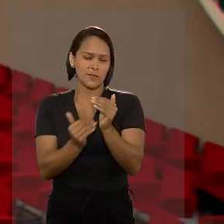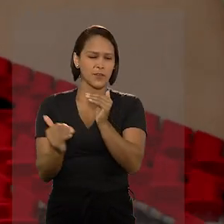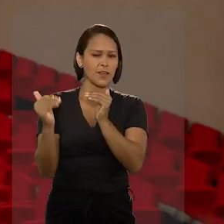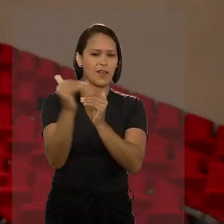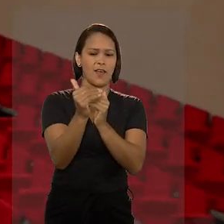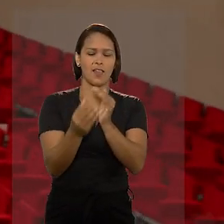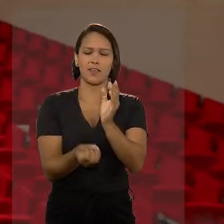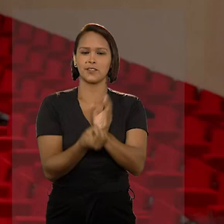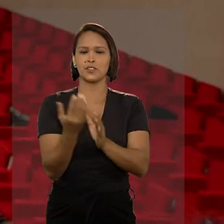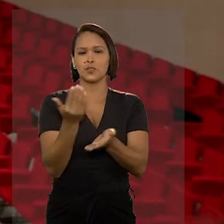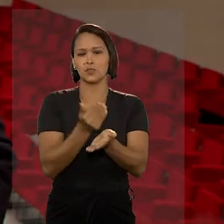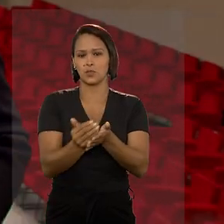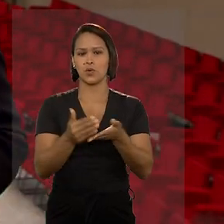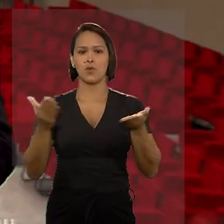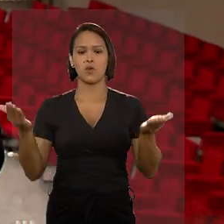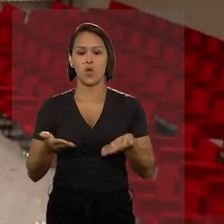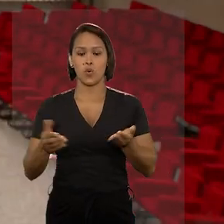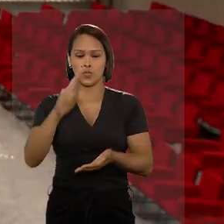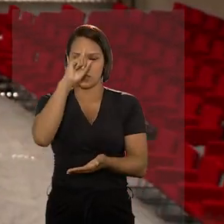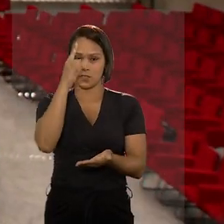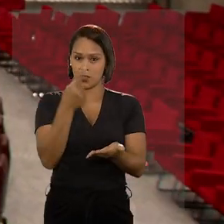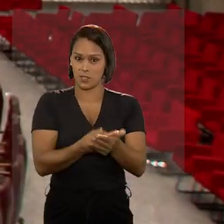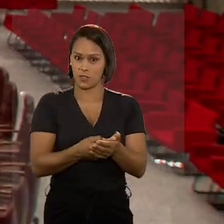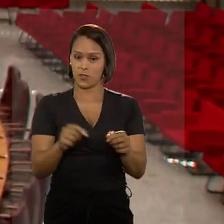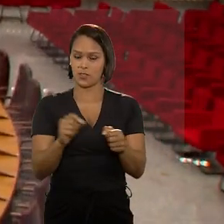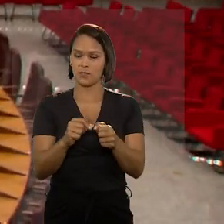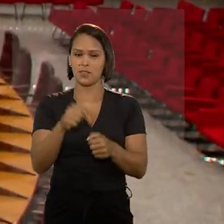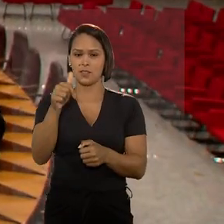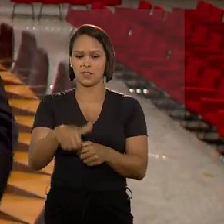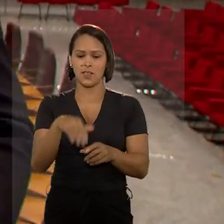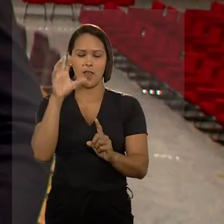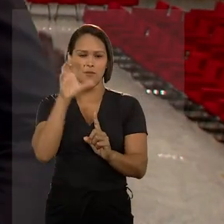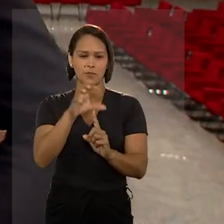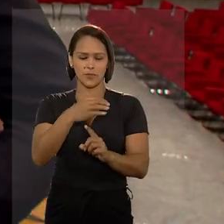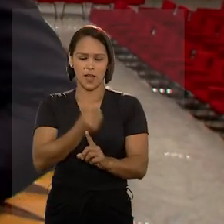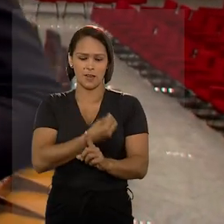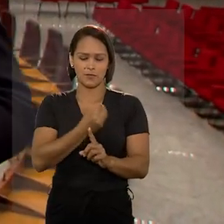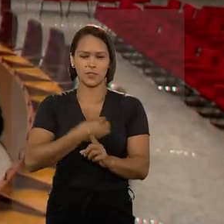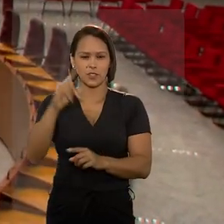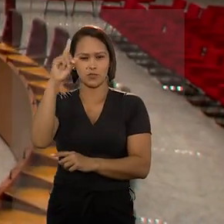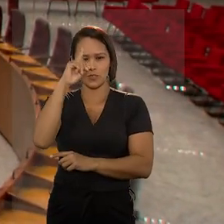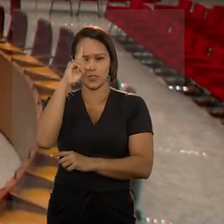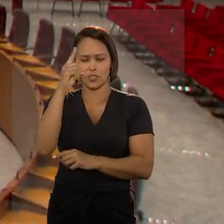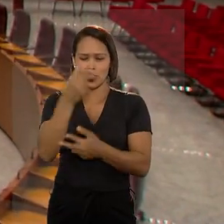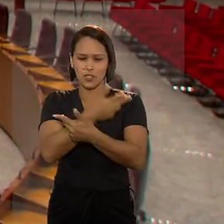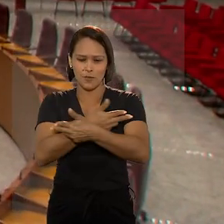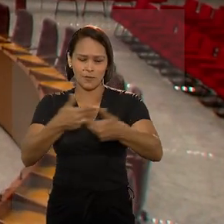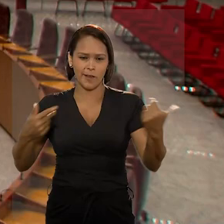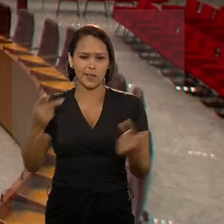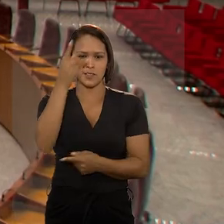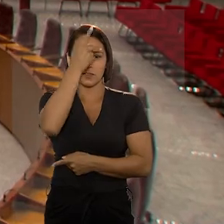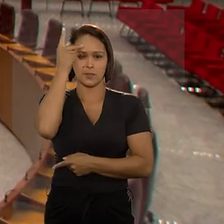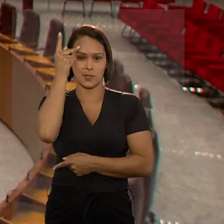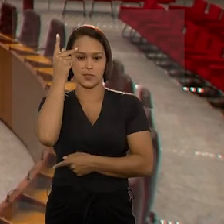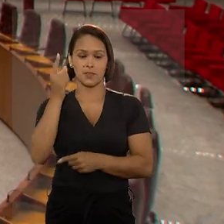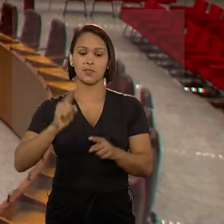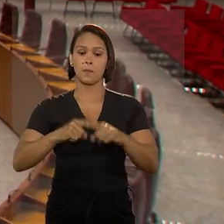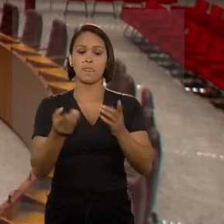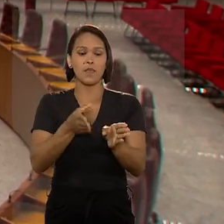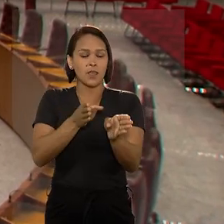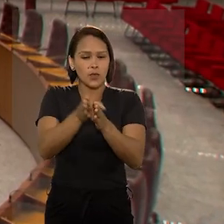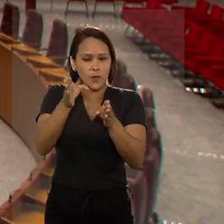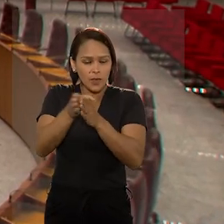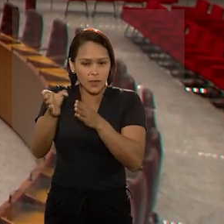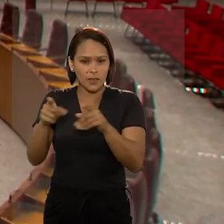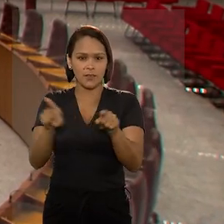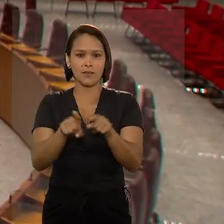sociedade vai além das suas origens. Hoje, as decisões tomadas aqui influenciam a vida cotidiana de milhões de brasileiros